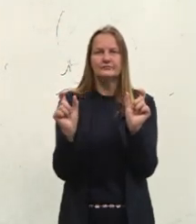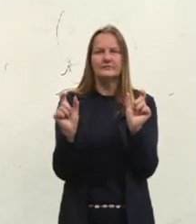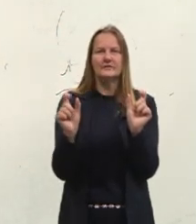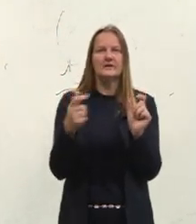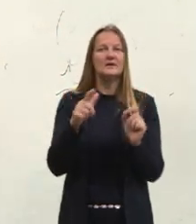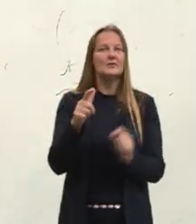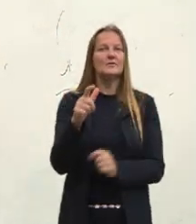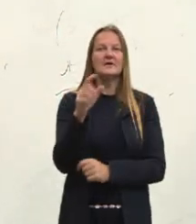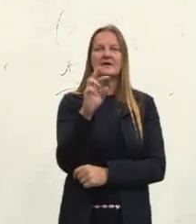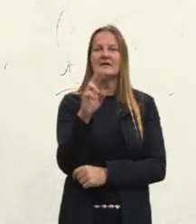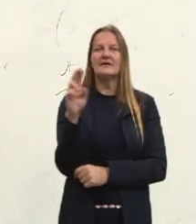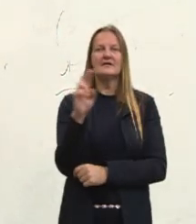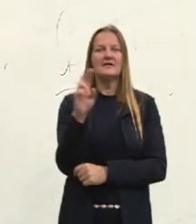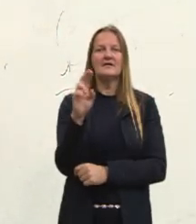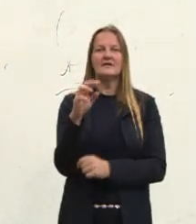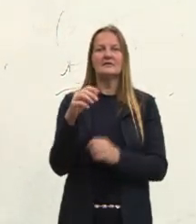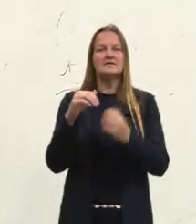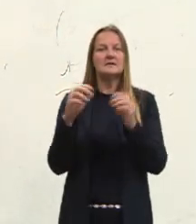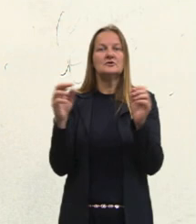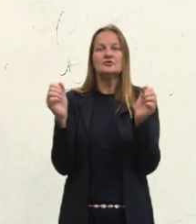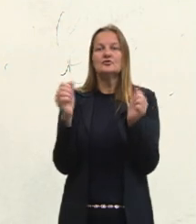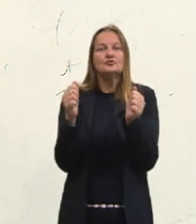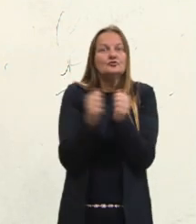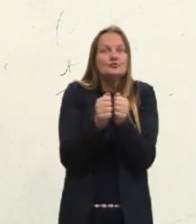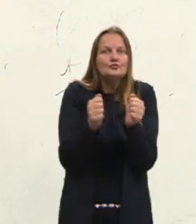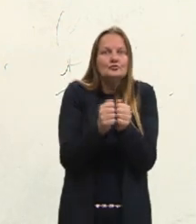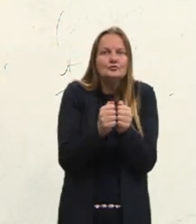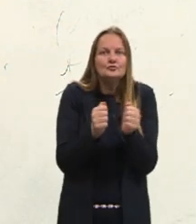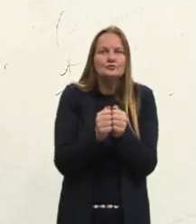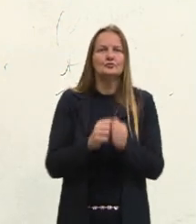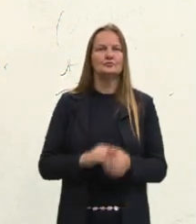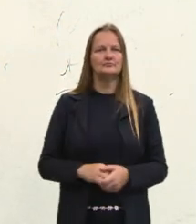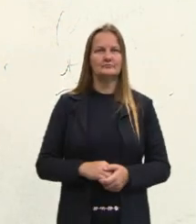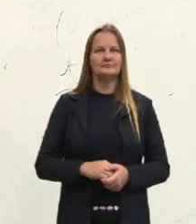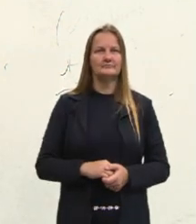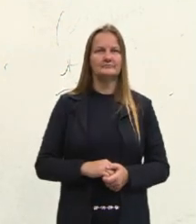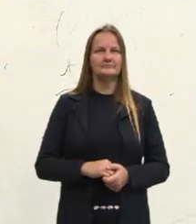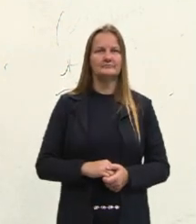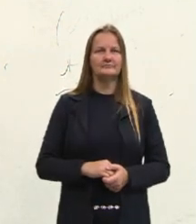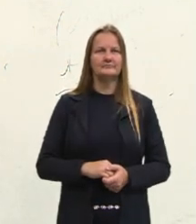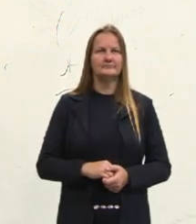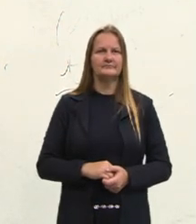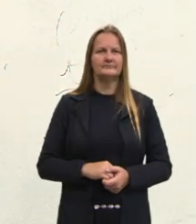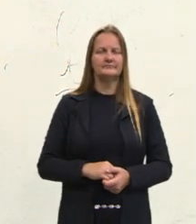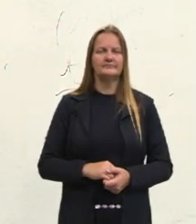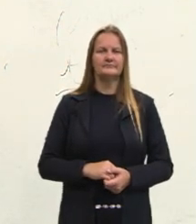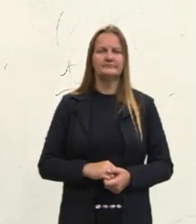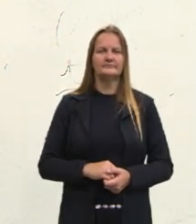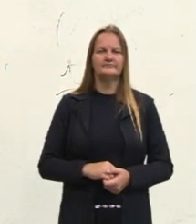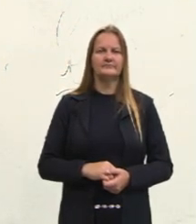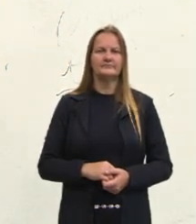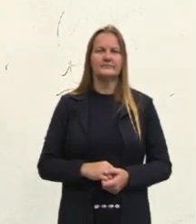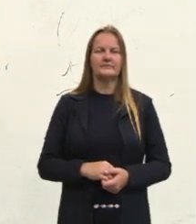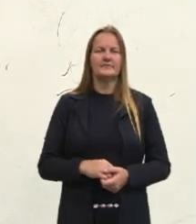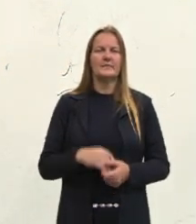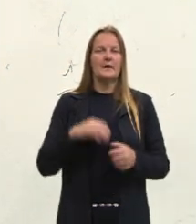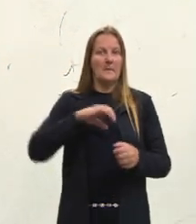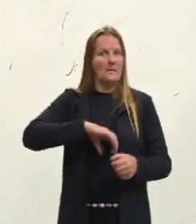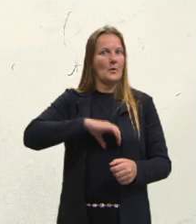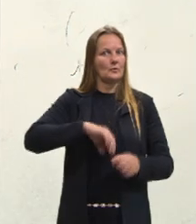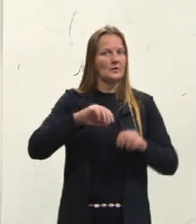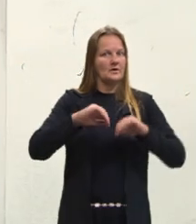separa dígrafo. Então, ficaria assim, CA-CHORRO. Diferente da língua portuguesa.